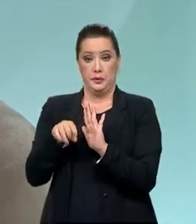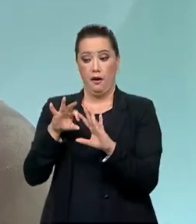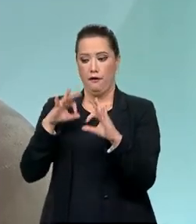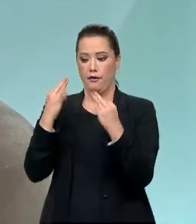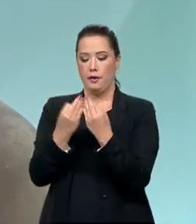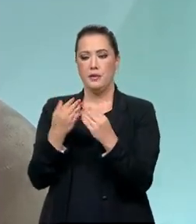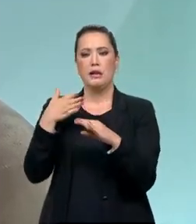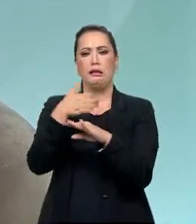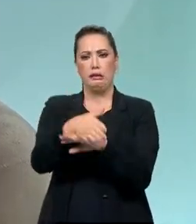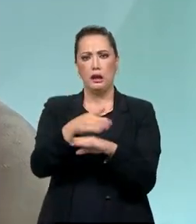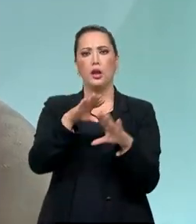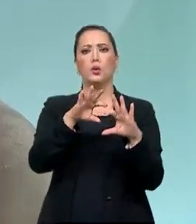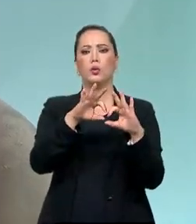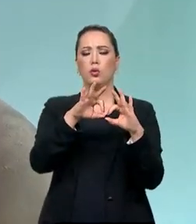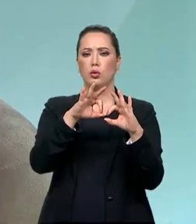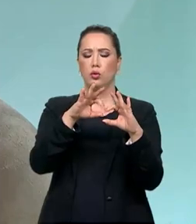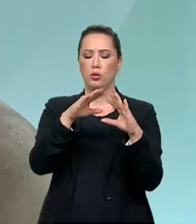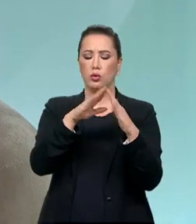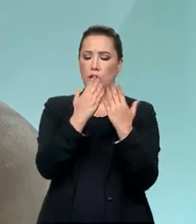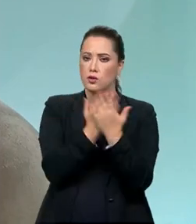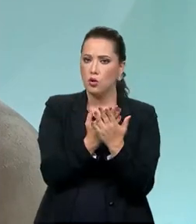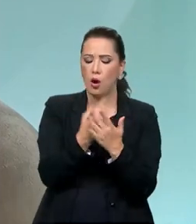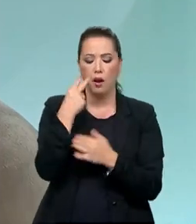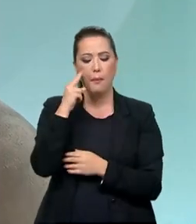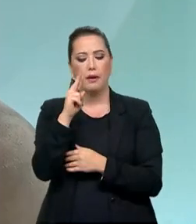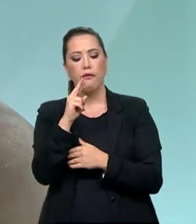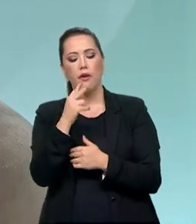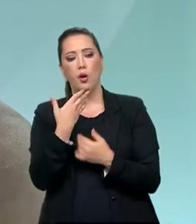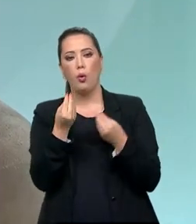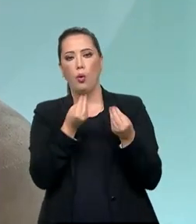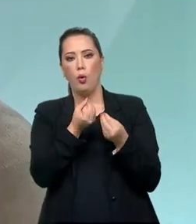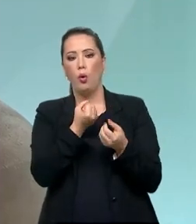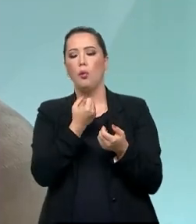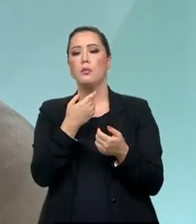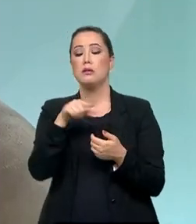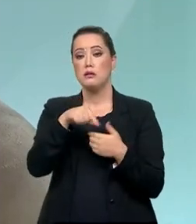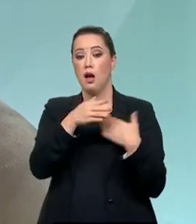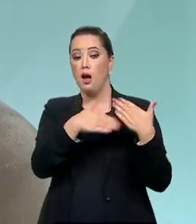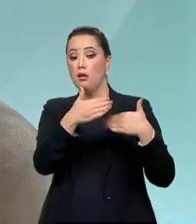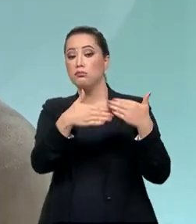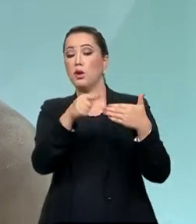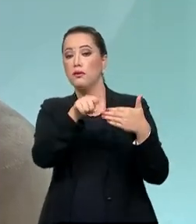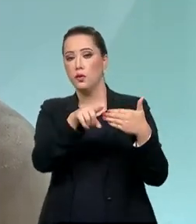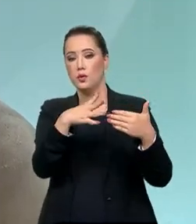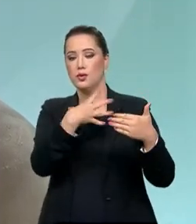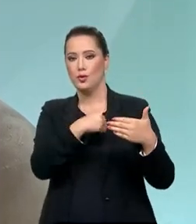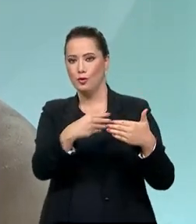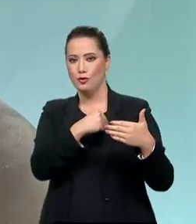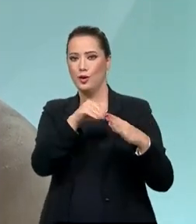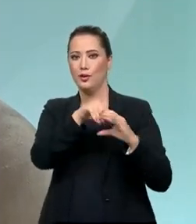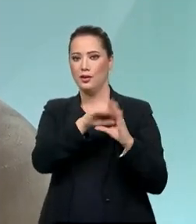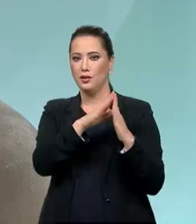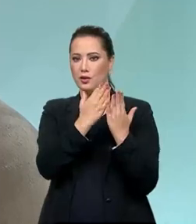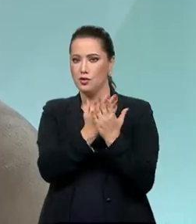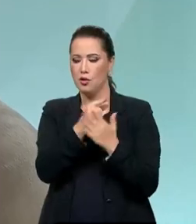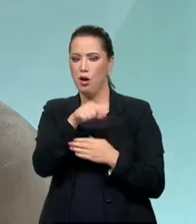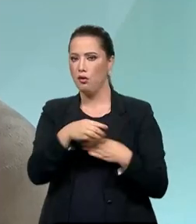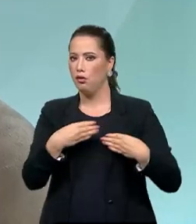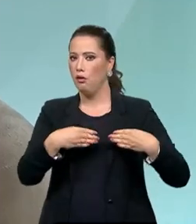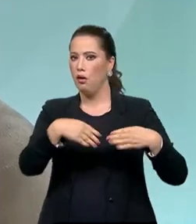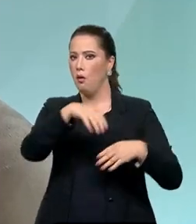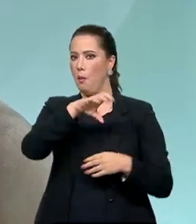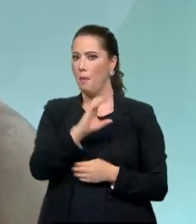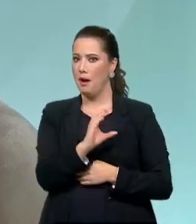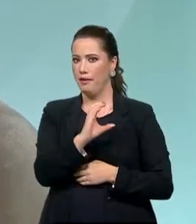família para a escola, acompanhar o desempenho escolar dos filhos. Unir isso com o MEC realmente torna muito